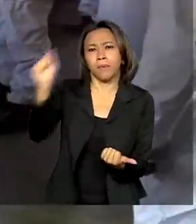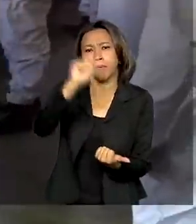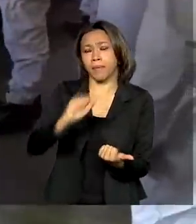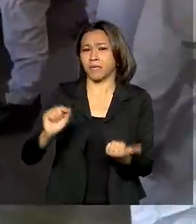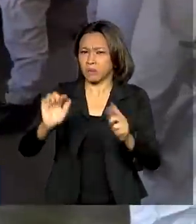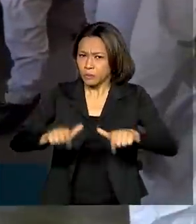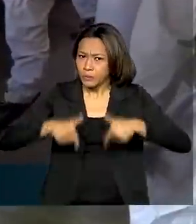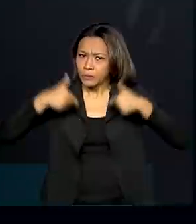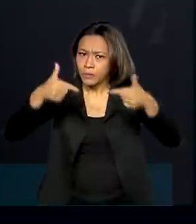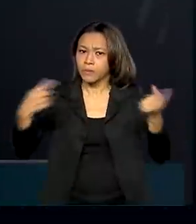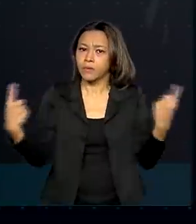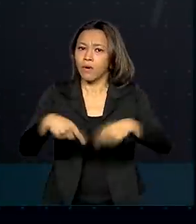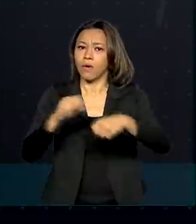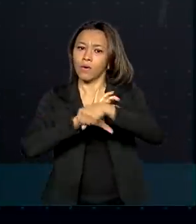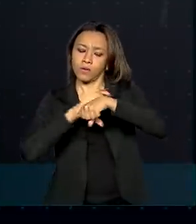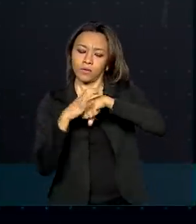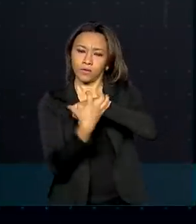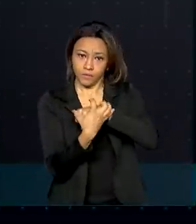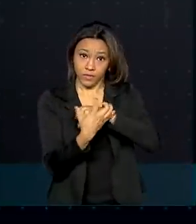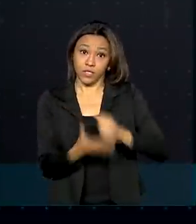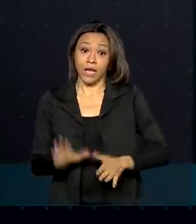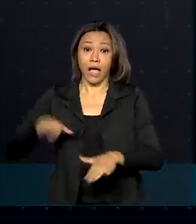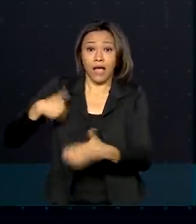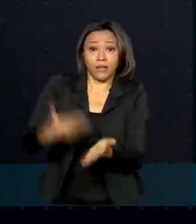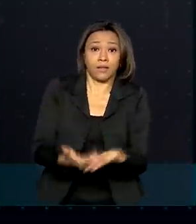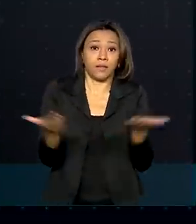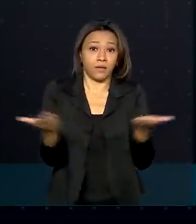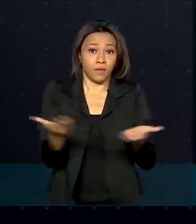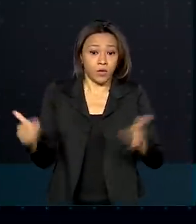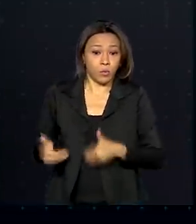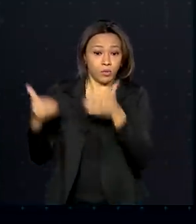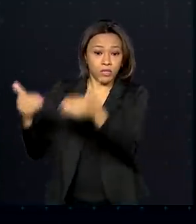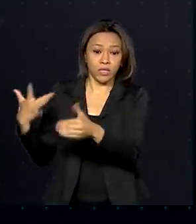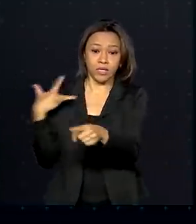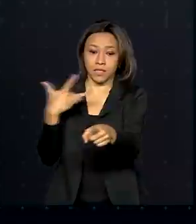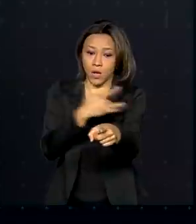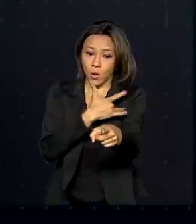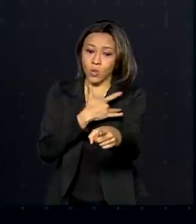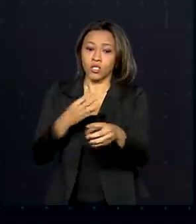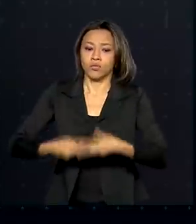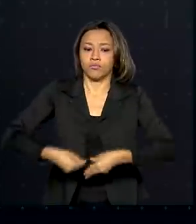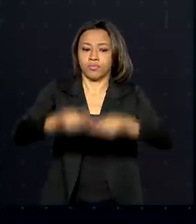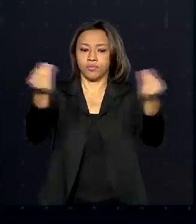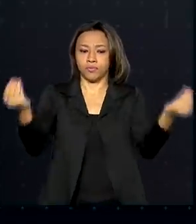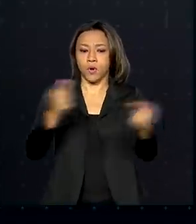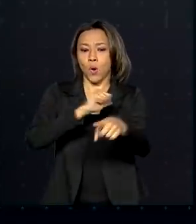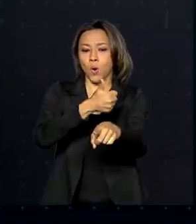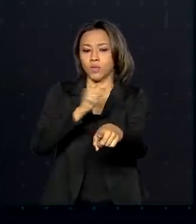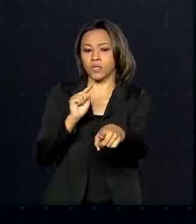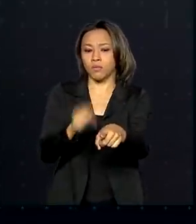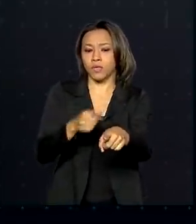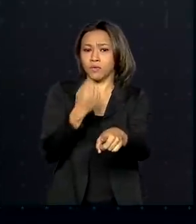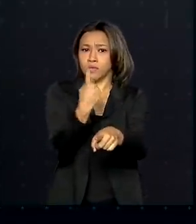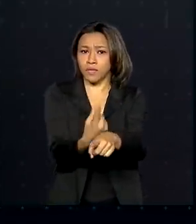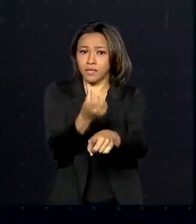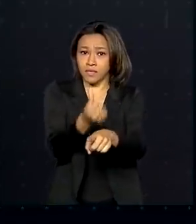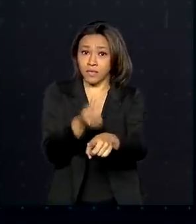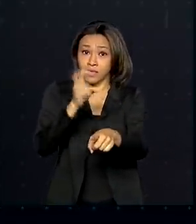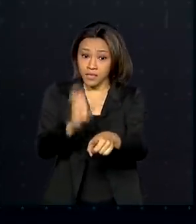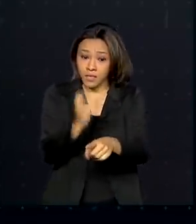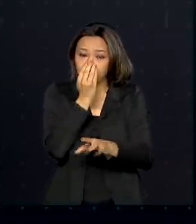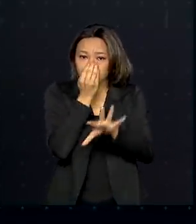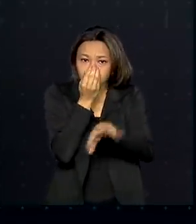Covid-19. Até o momento, o Ministério da Saúde distribuiu 11.165 ventiladores